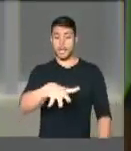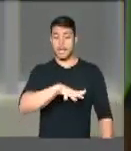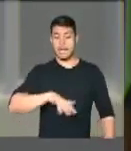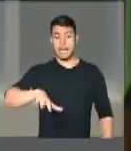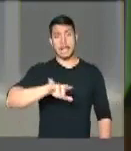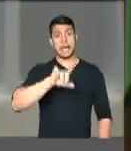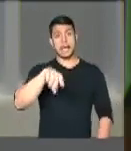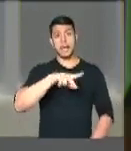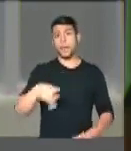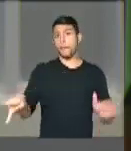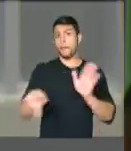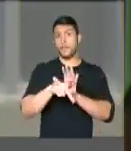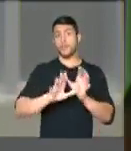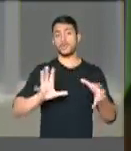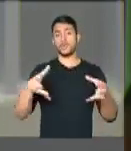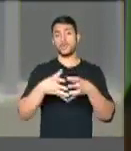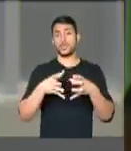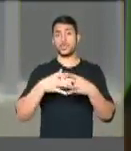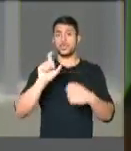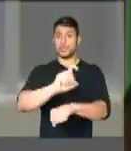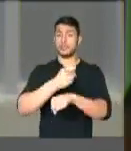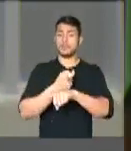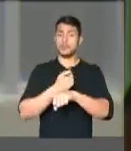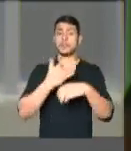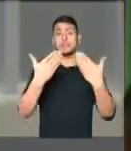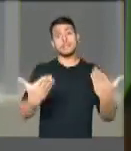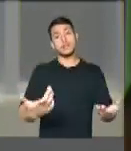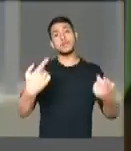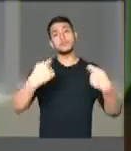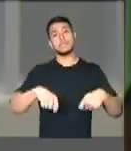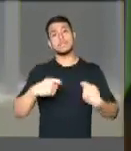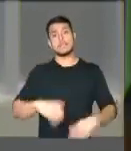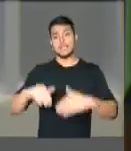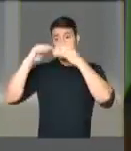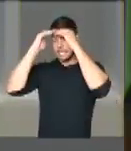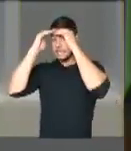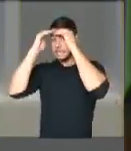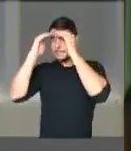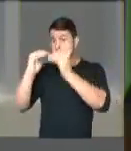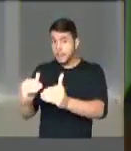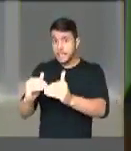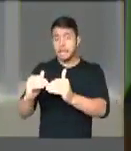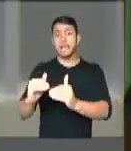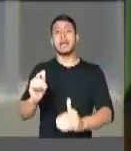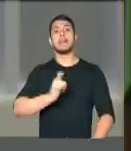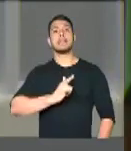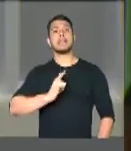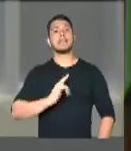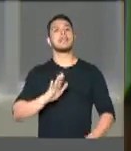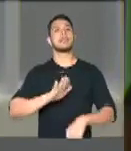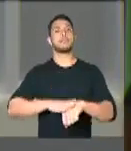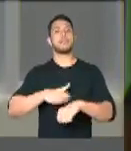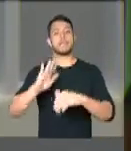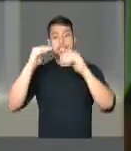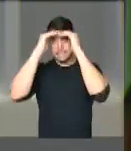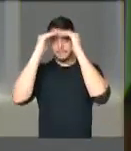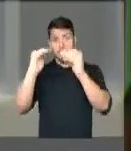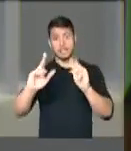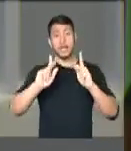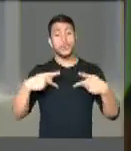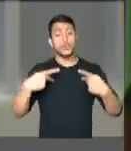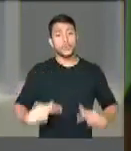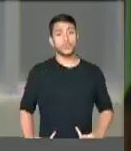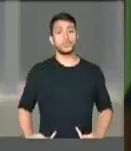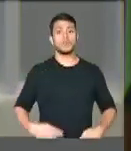aos quilombolas. Então é preciso que haja um respeito à dignidade dos seres humanos e se